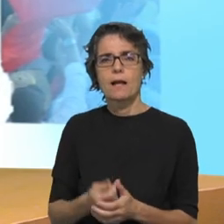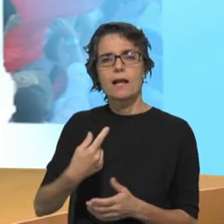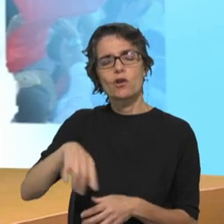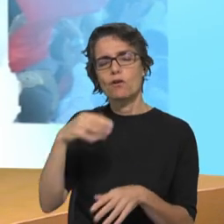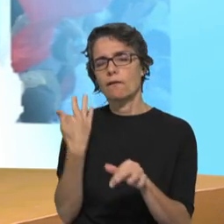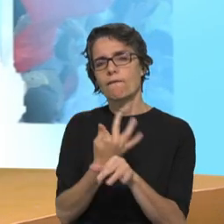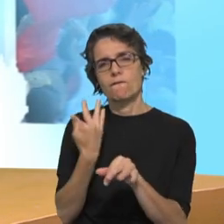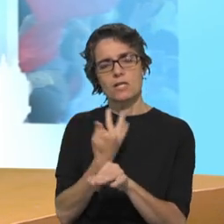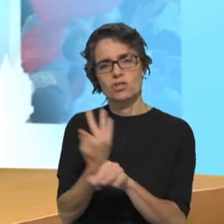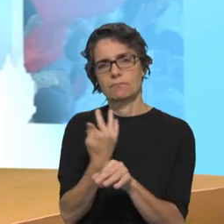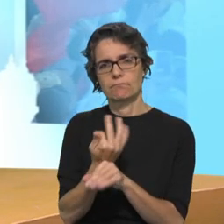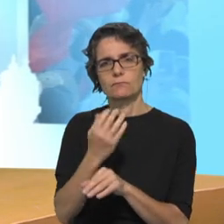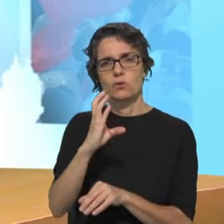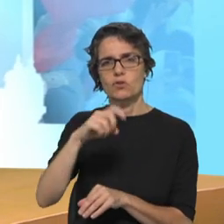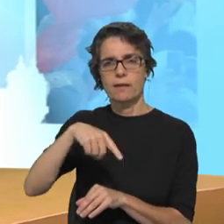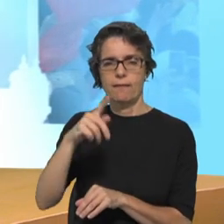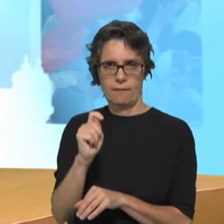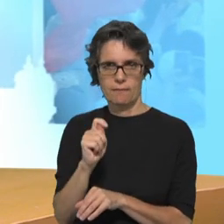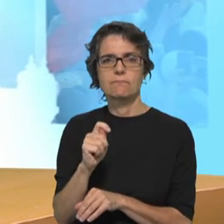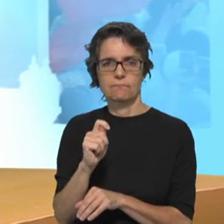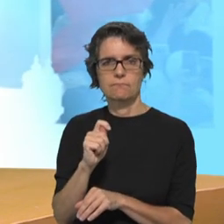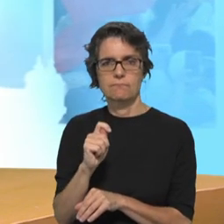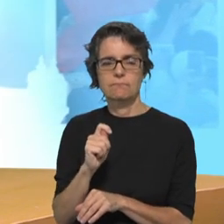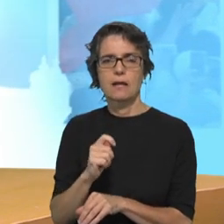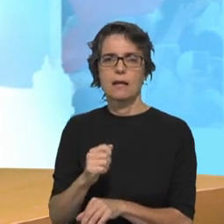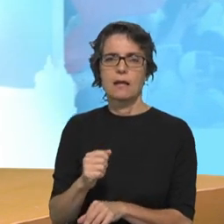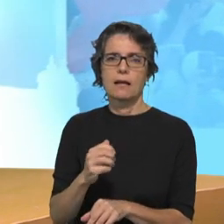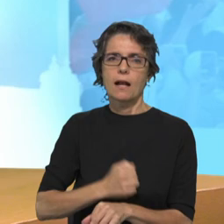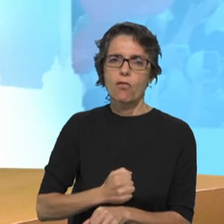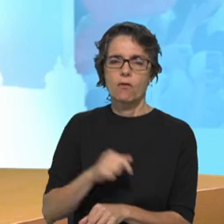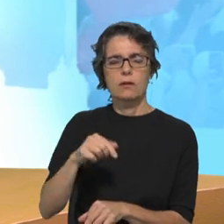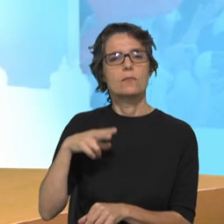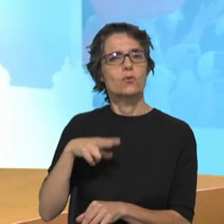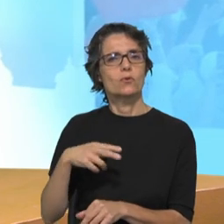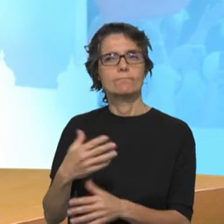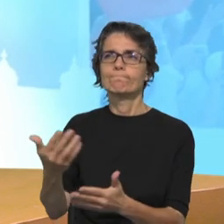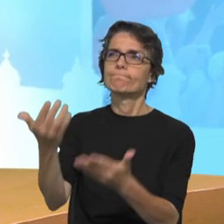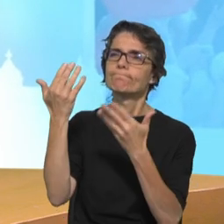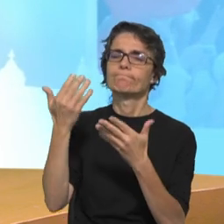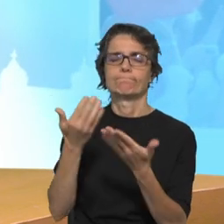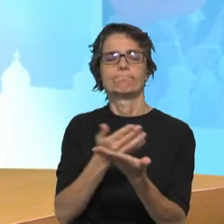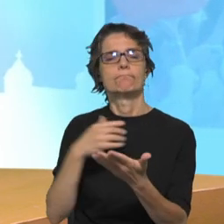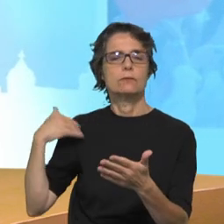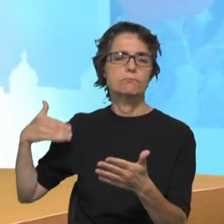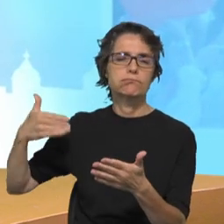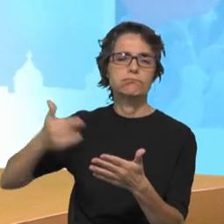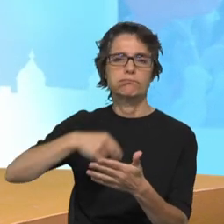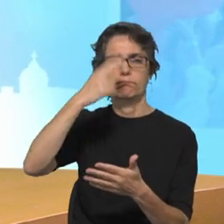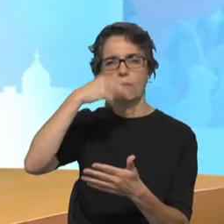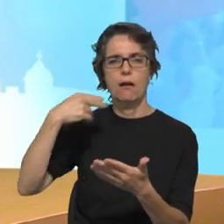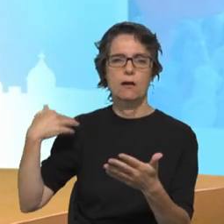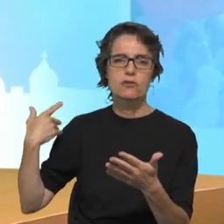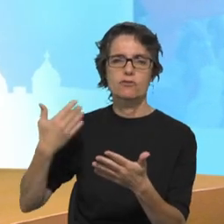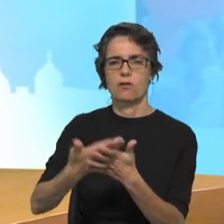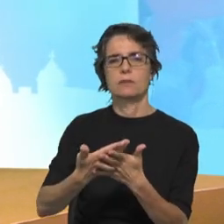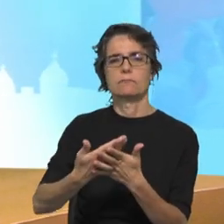festa do escutismo católico em Portugal. Dar graças por uma imensa história já percorrida mas também pôr os olhos no